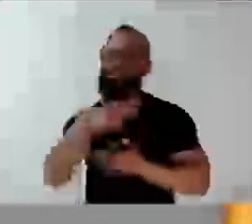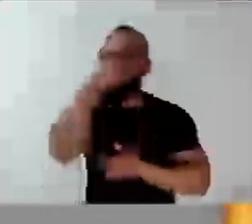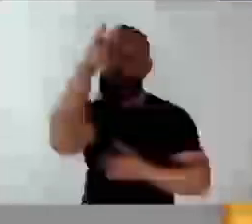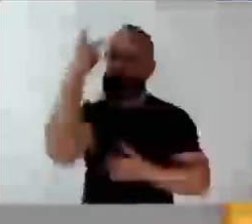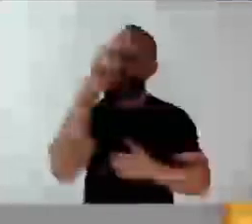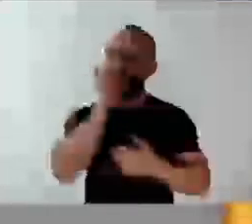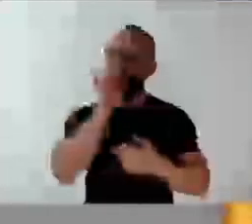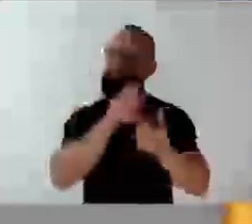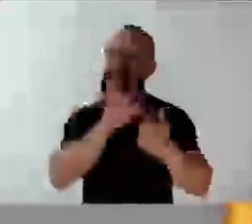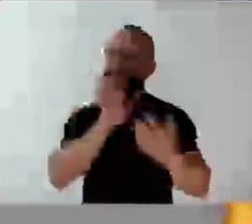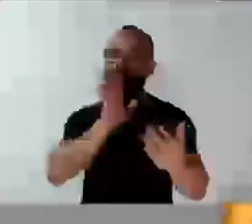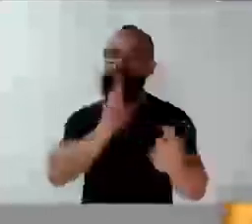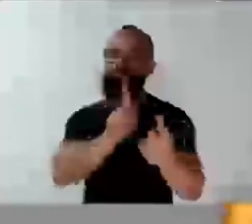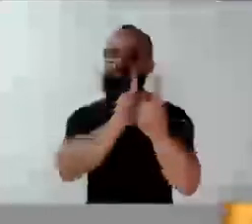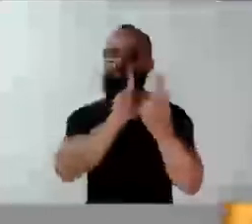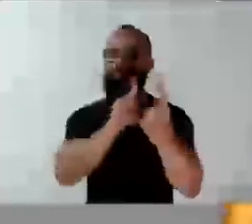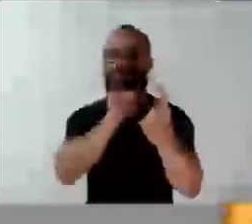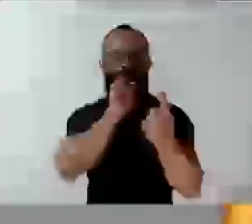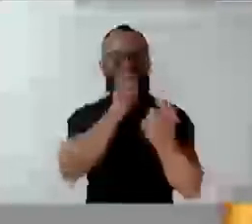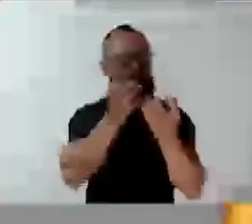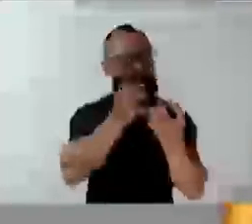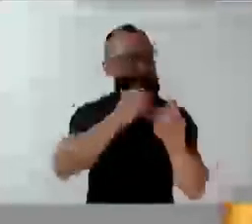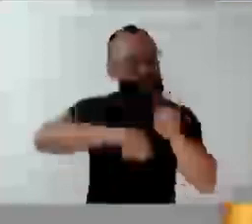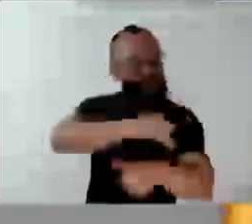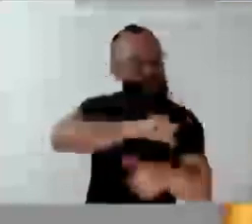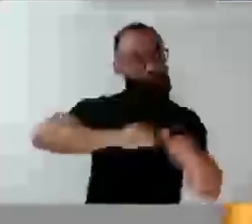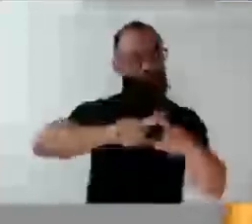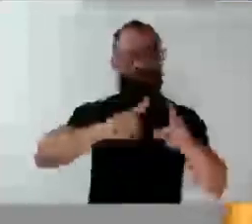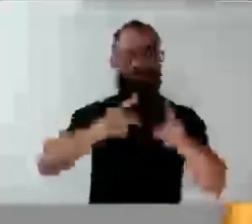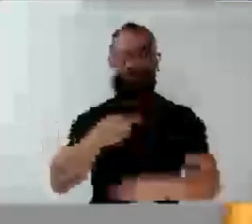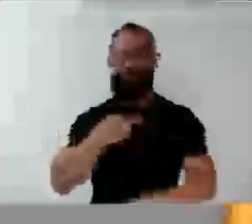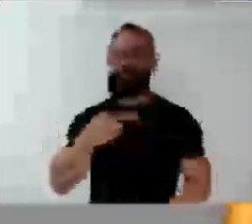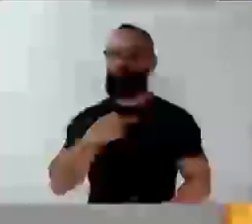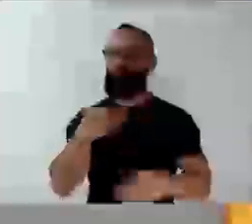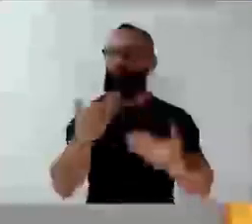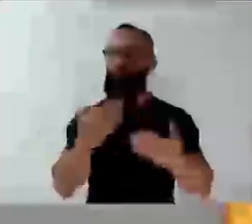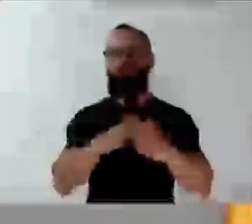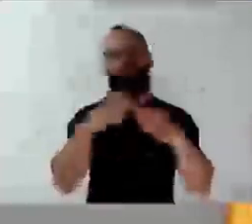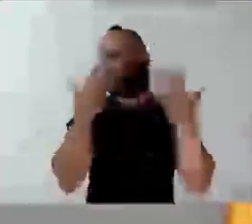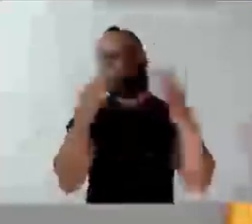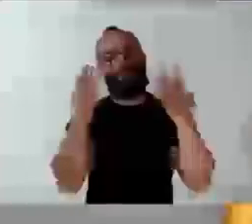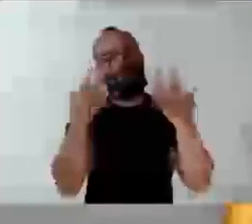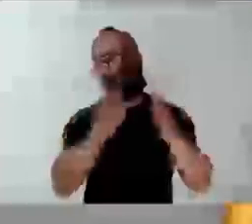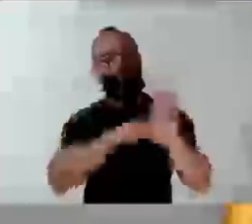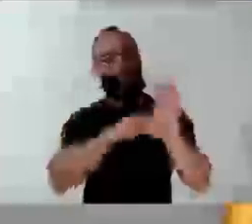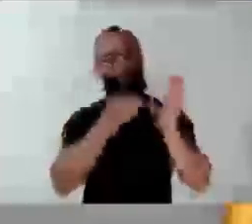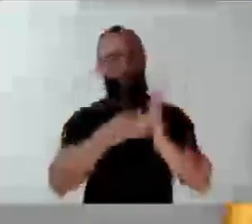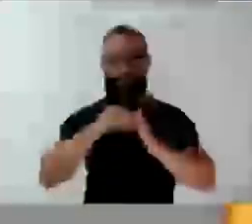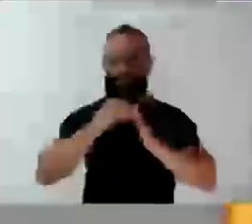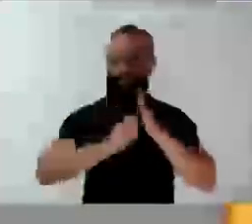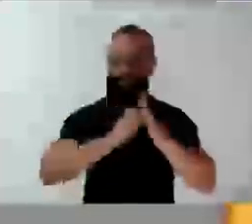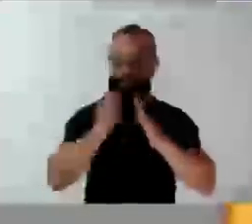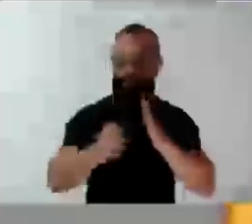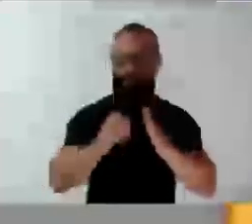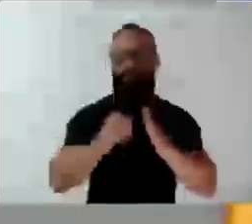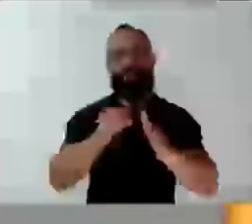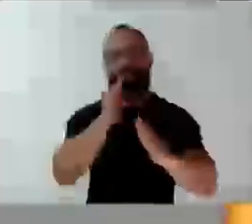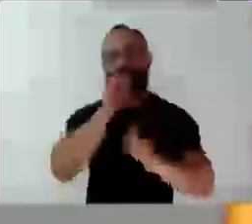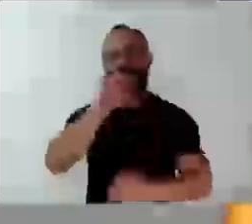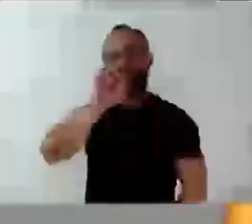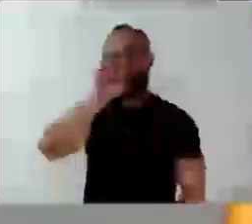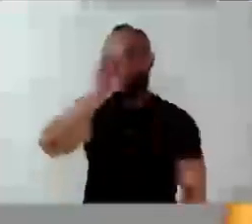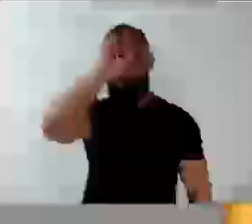querer fazer a mudança e não poder. Então, parabenizo toda a equipe da Fundação do Meio Ambiente, parabenizo o prefeito Salmi, que vem